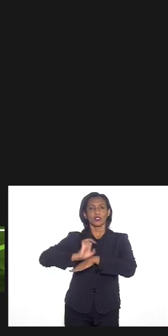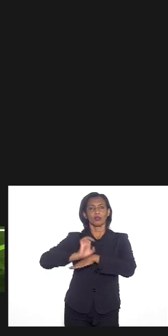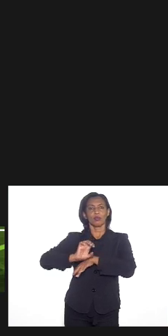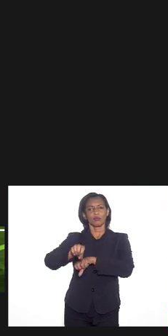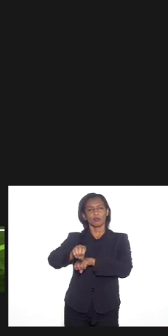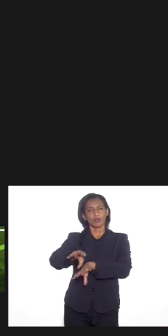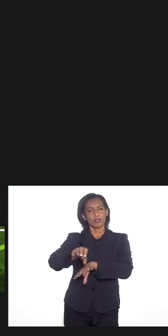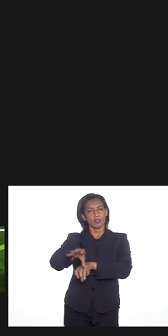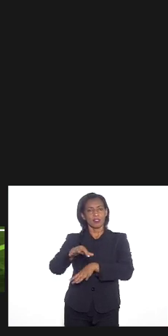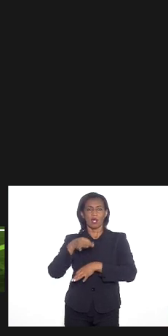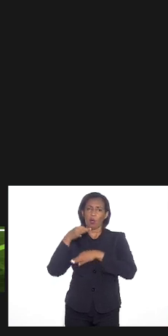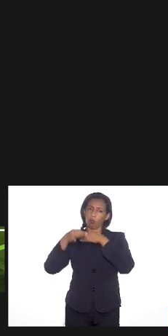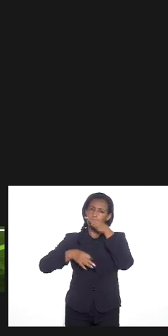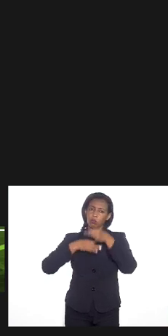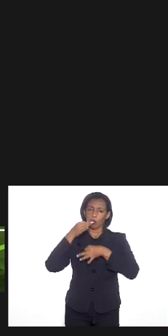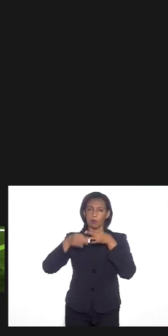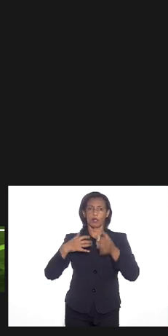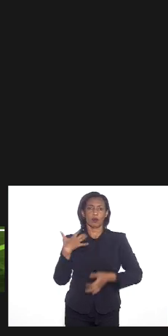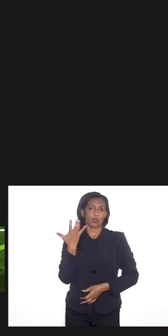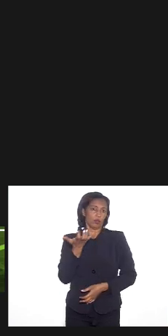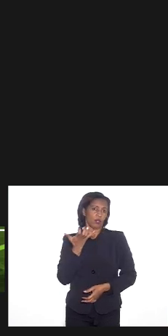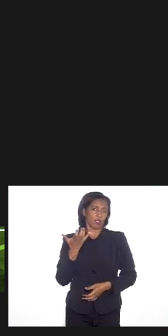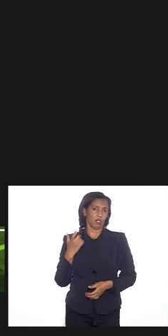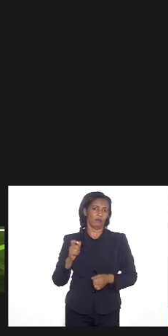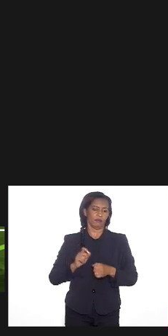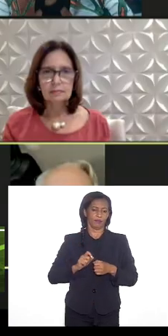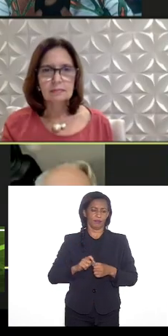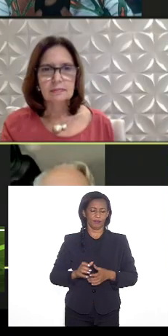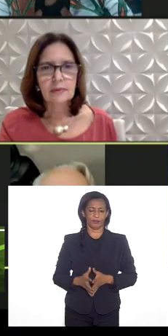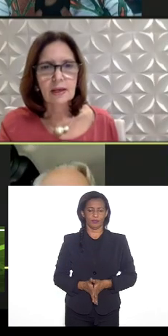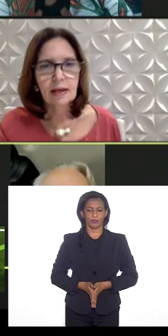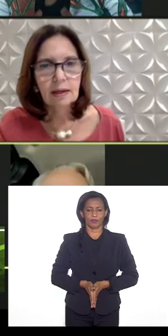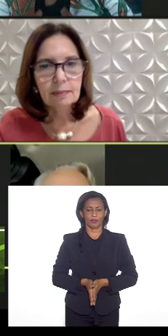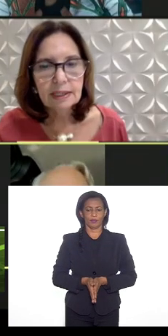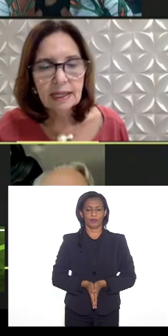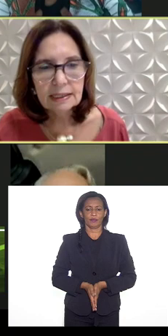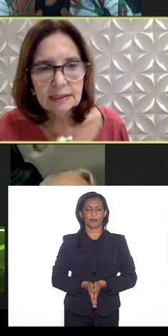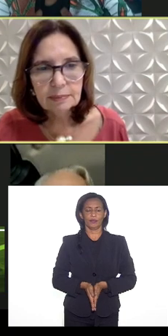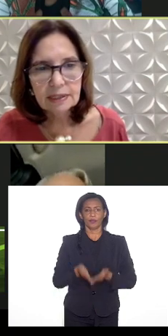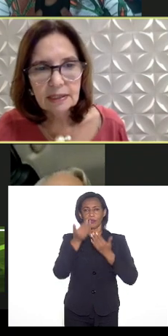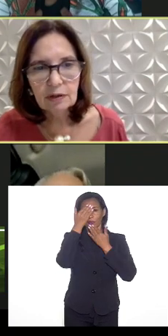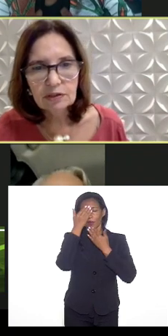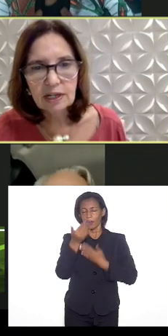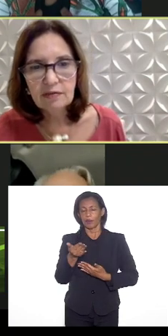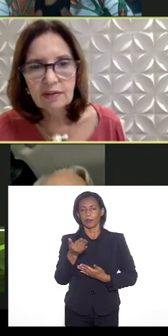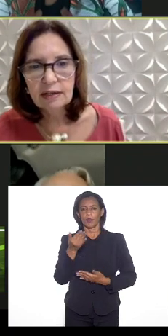Educação é uma sugestão que eu gostaria muito de fazer obrigada